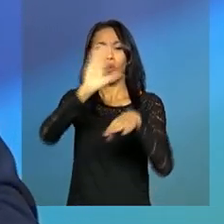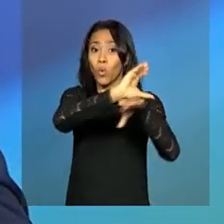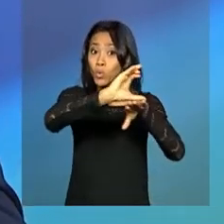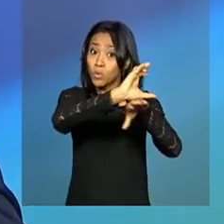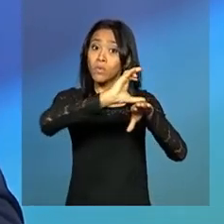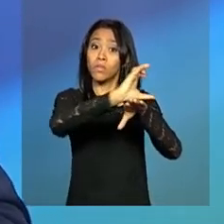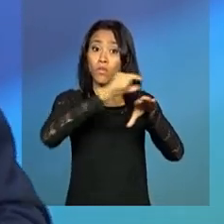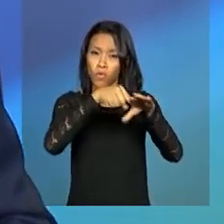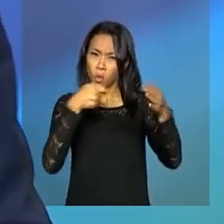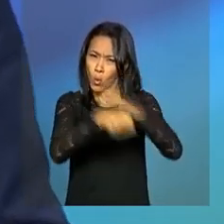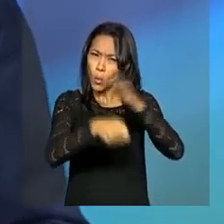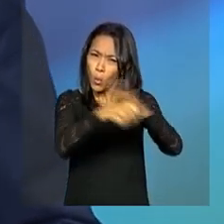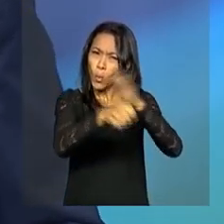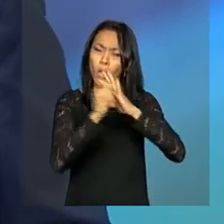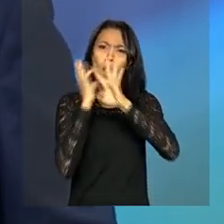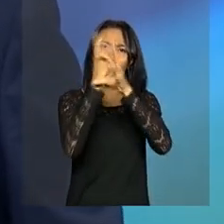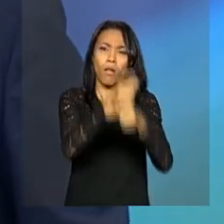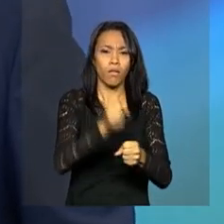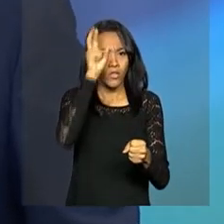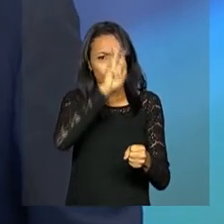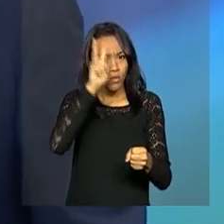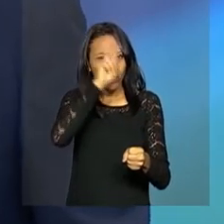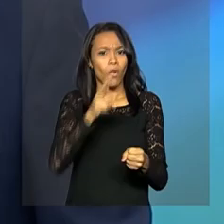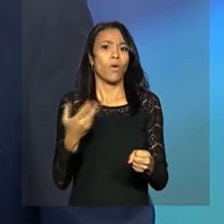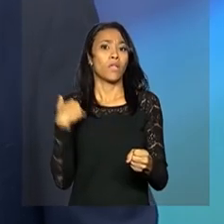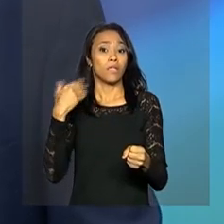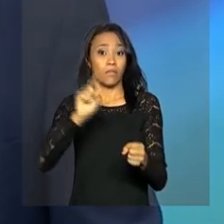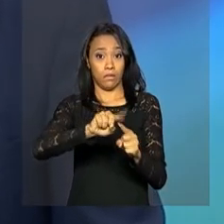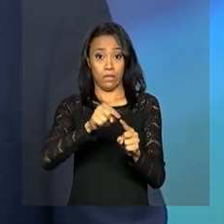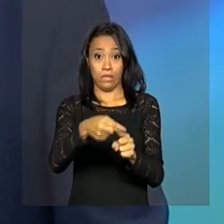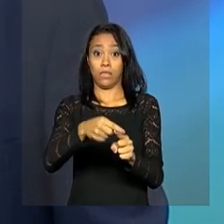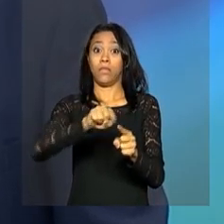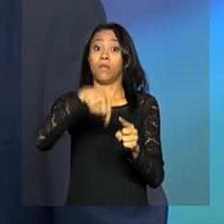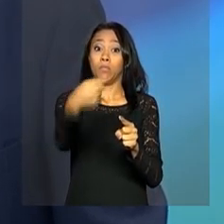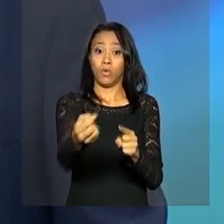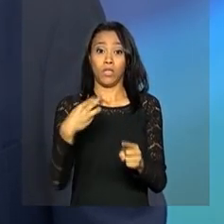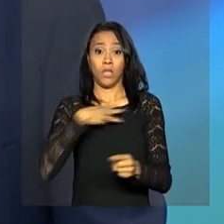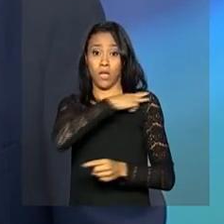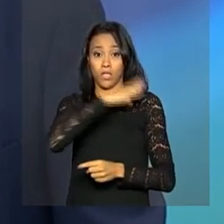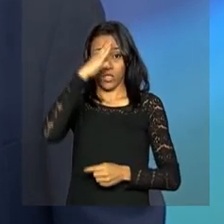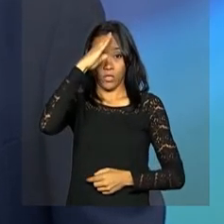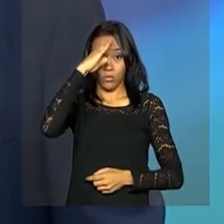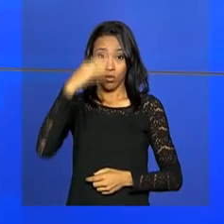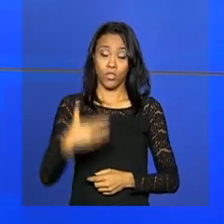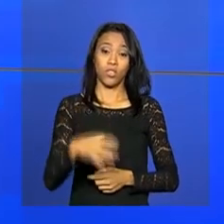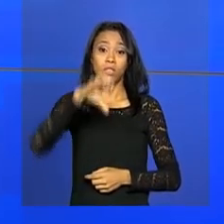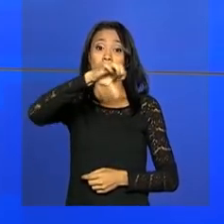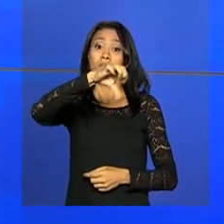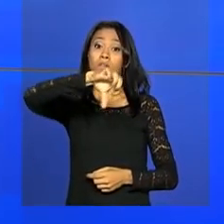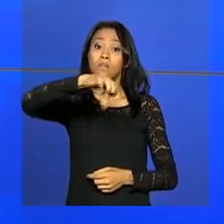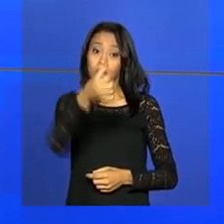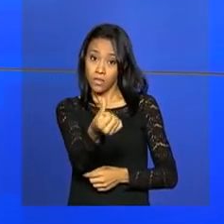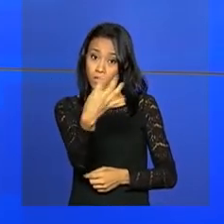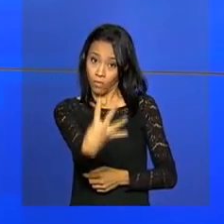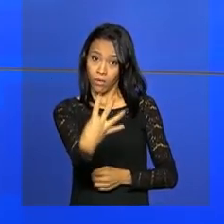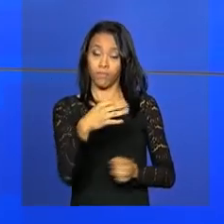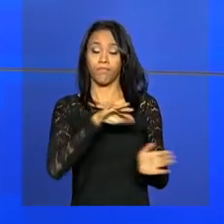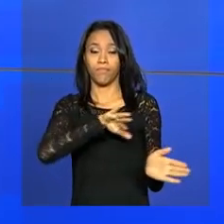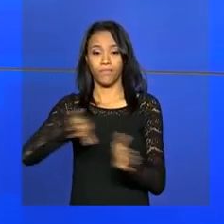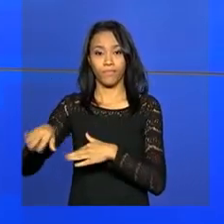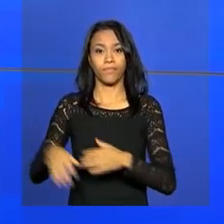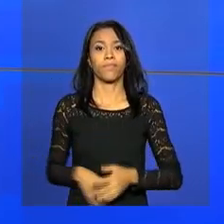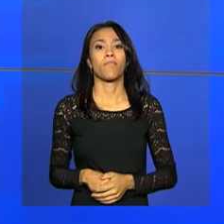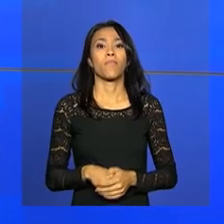fruto de uma conquista histórica do povo brasileiro depois da ditadura de 1964. Mulheres